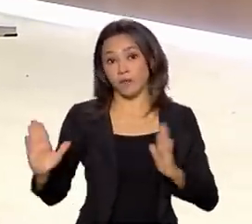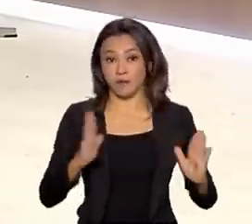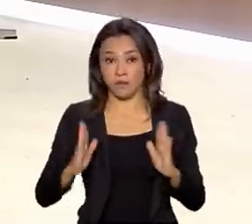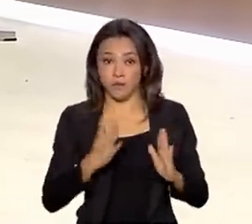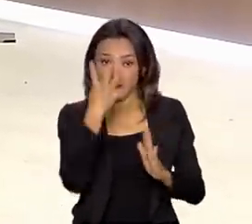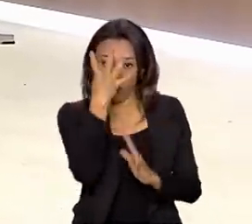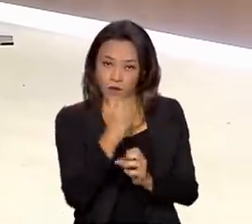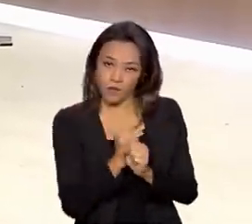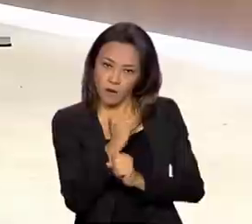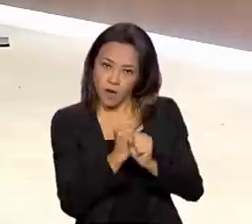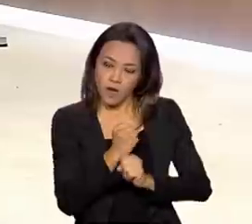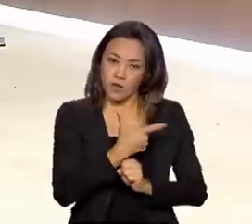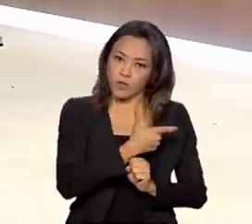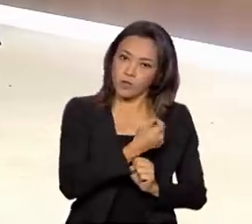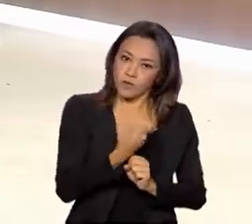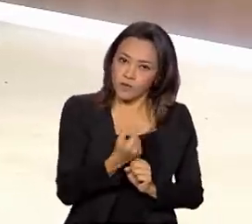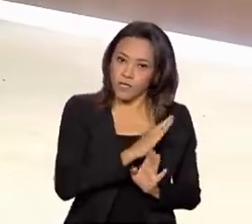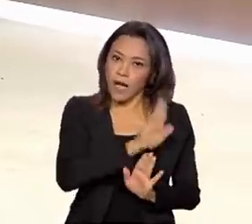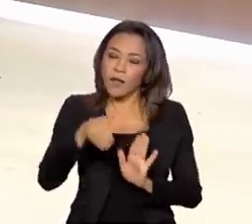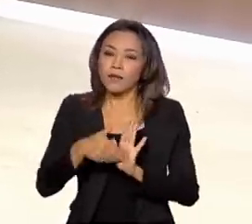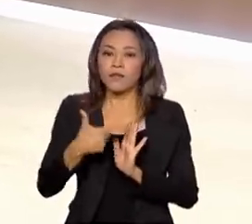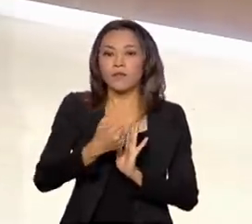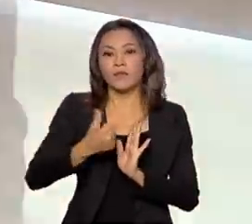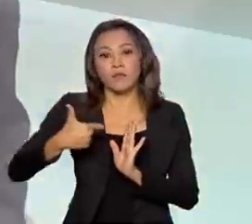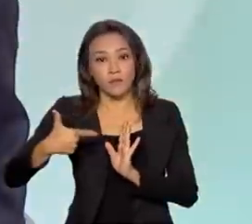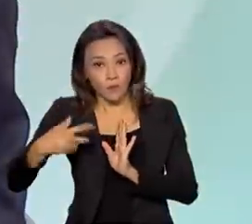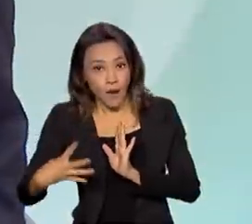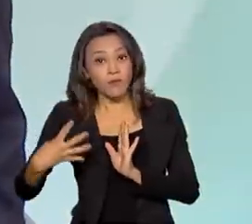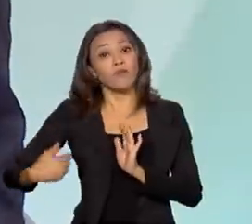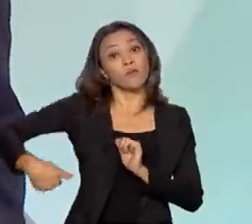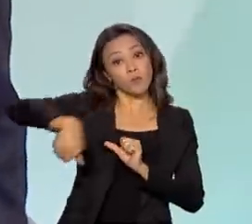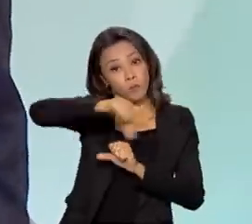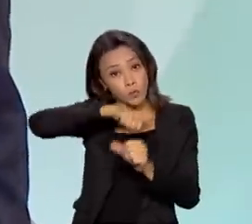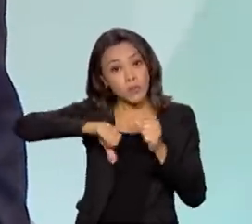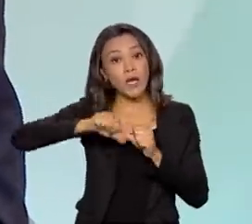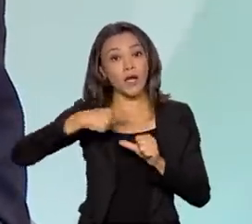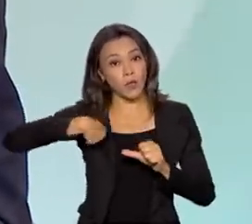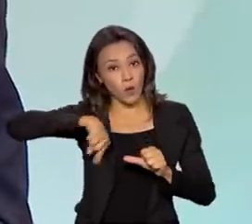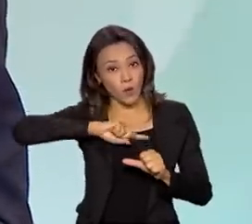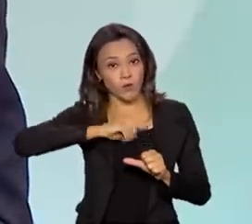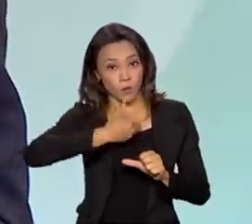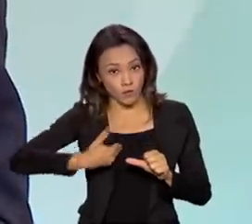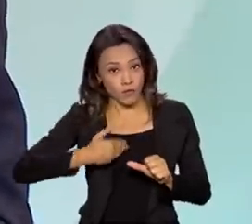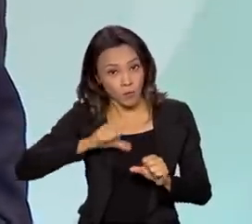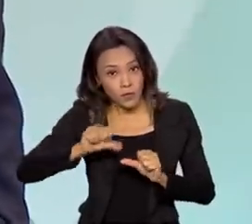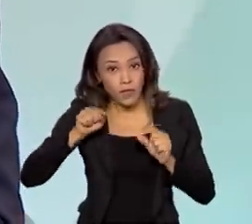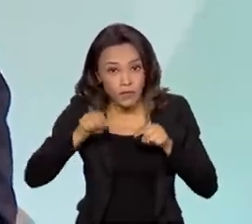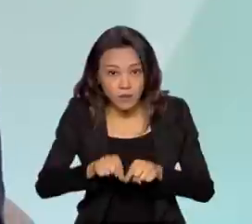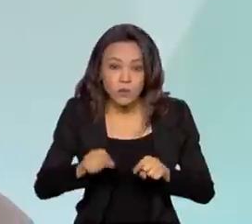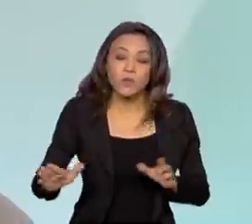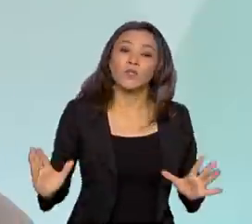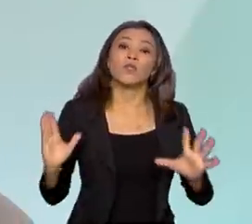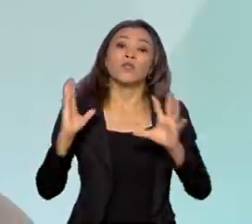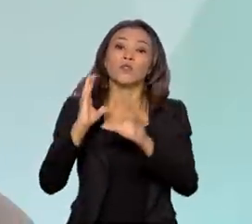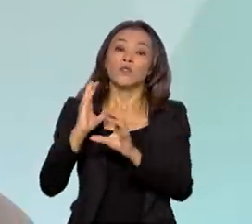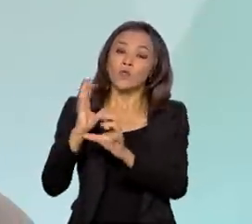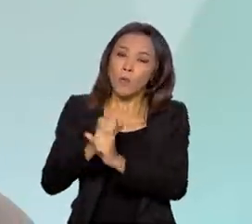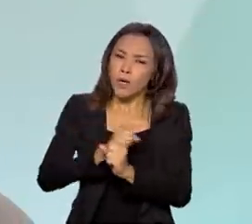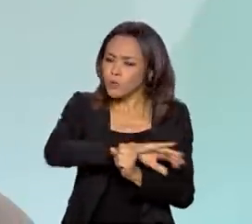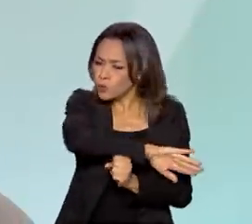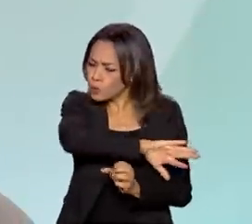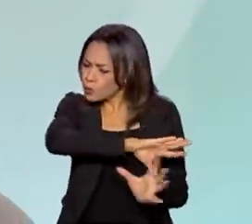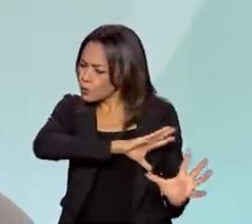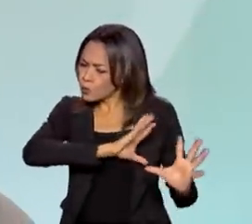anos, de 2020 a 2024, nós vamos inverter essa situação. Em 2024, do total de subsídio